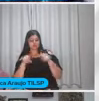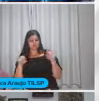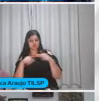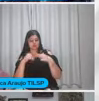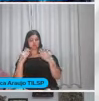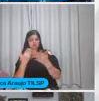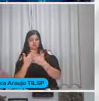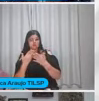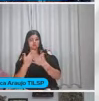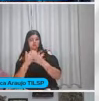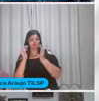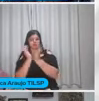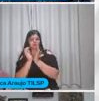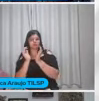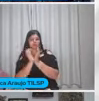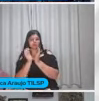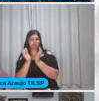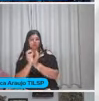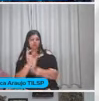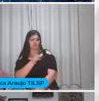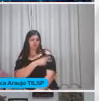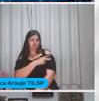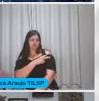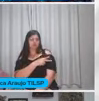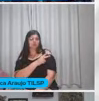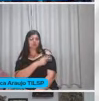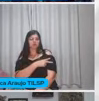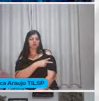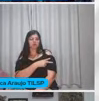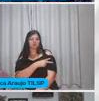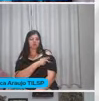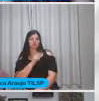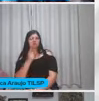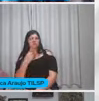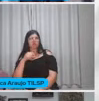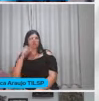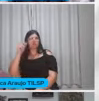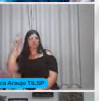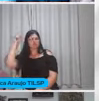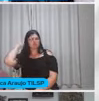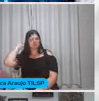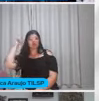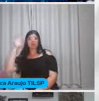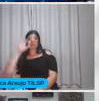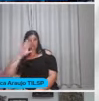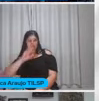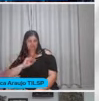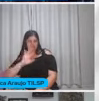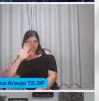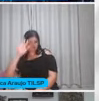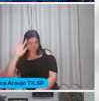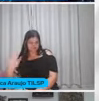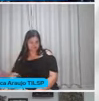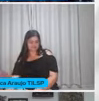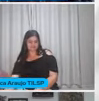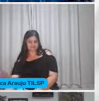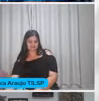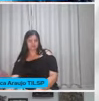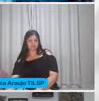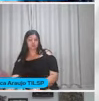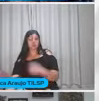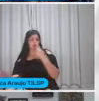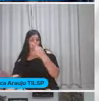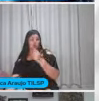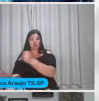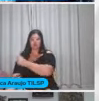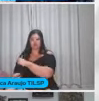Na turma de segundo ano Faz um tempo isso, tá, gente? Mas abafa o tempo E um aluno